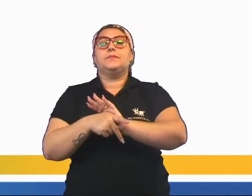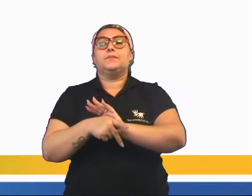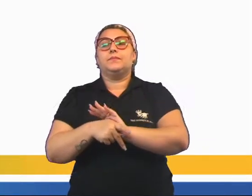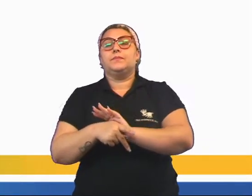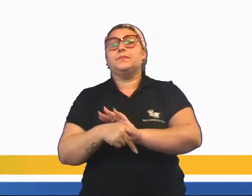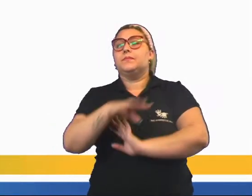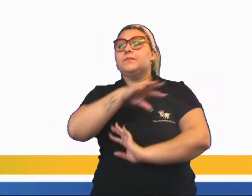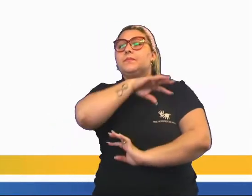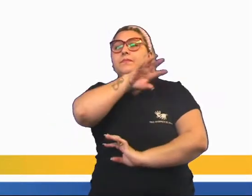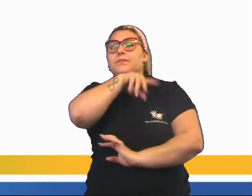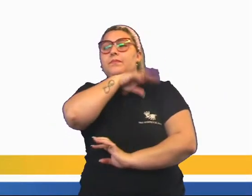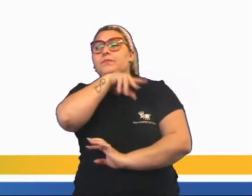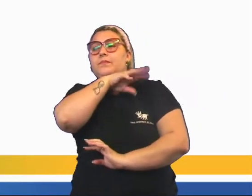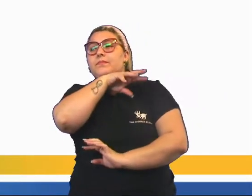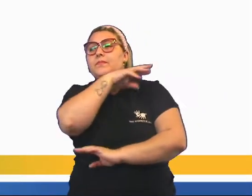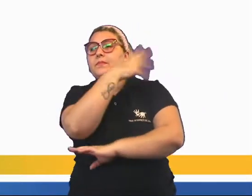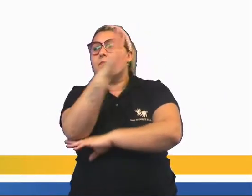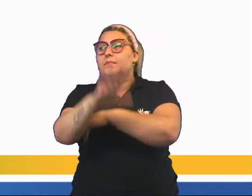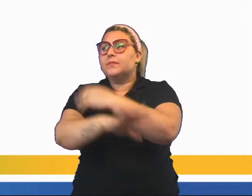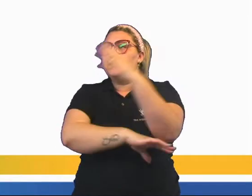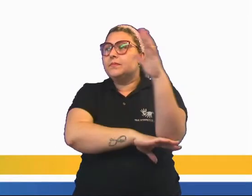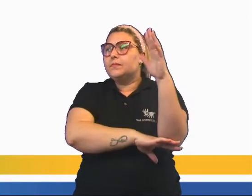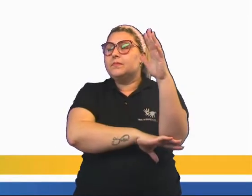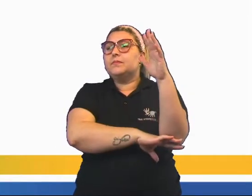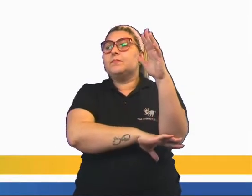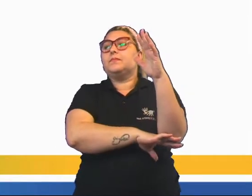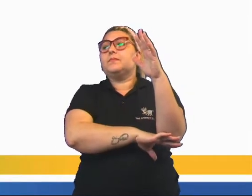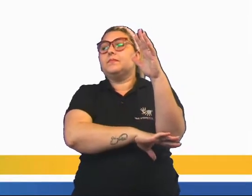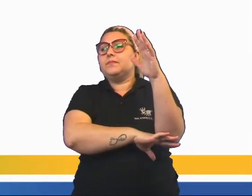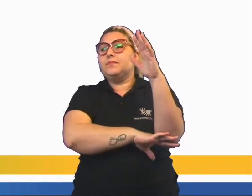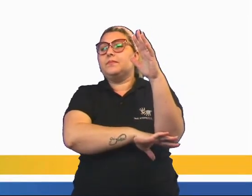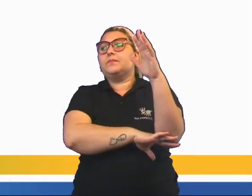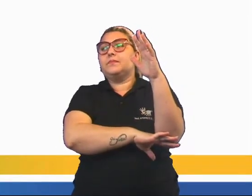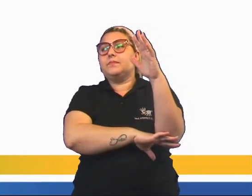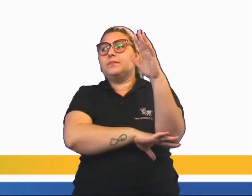animais e plantas se mantêm em atividade.